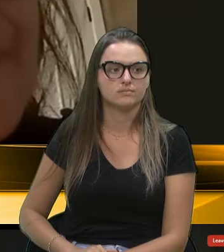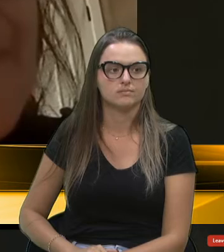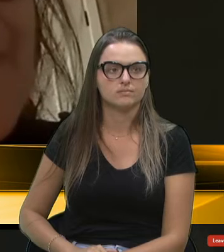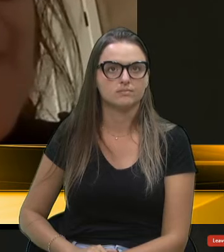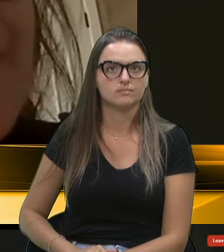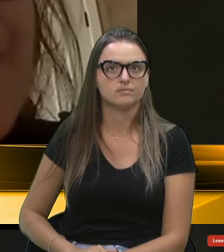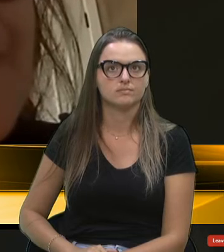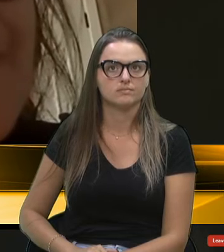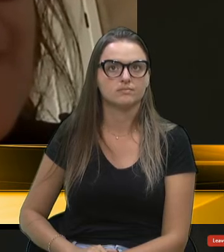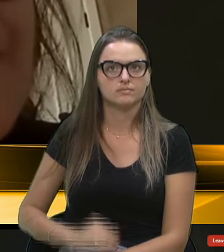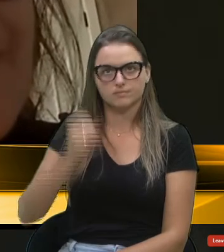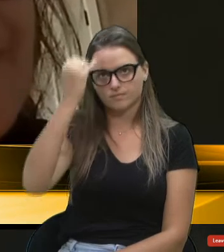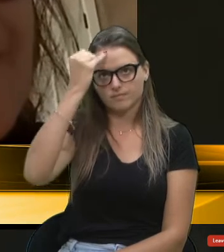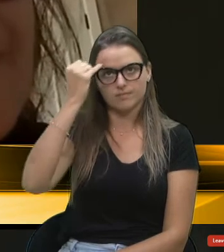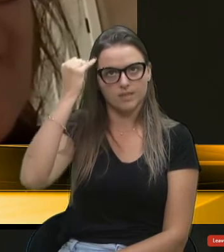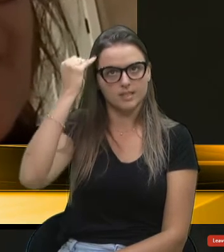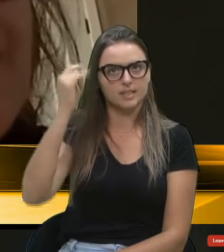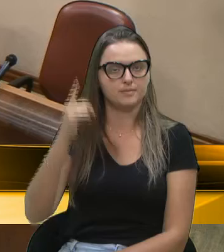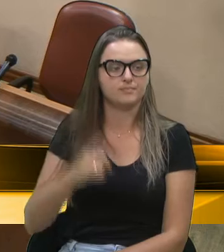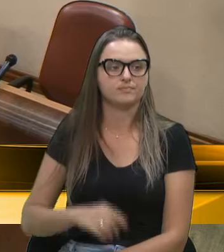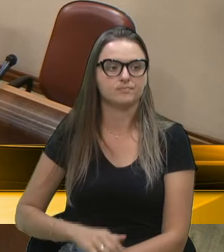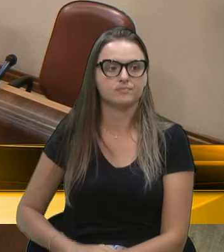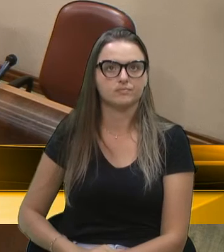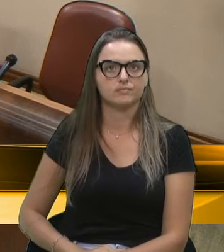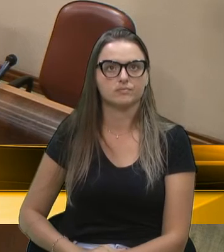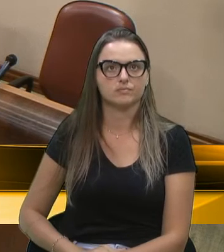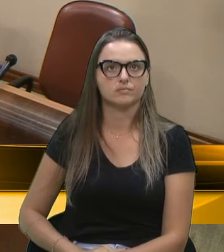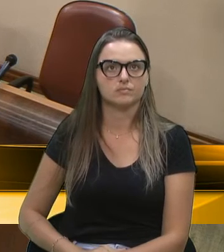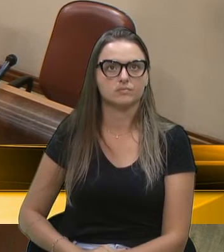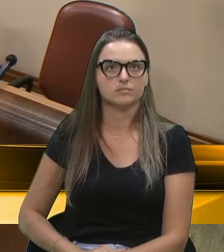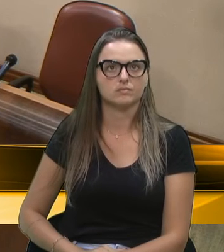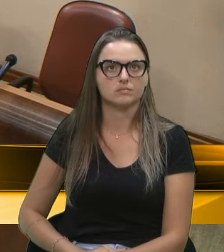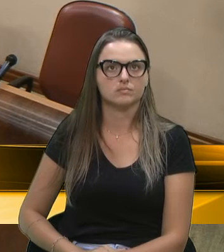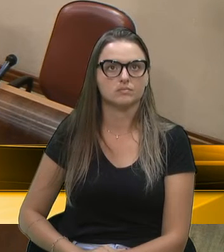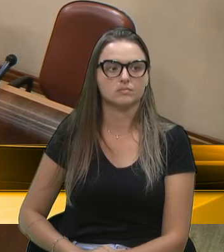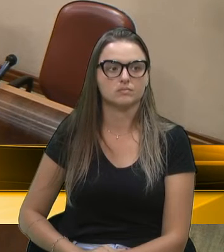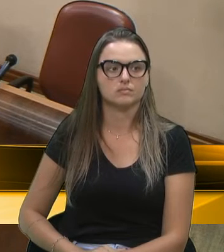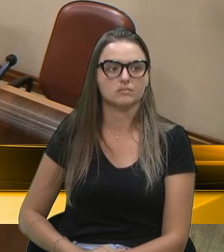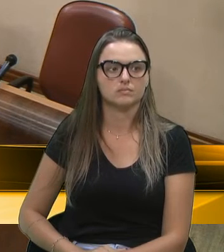Zé D'Ambrós solicitou a parte para a vereadora Gladys. Manifeste-se.